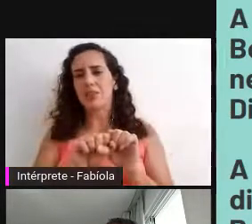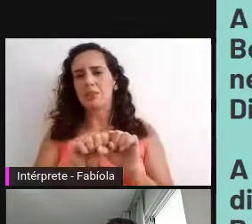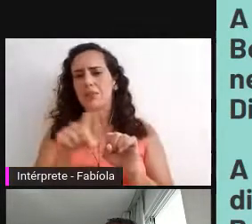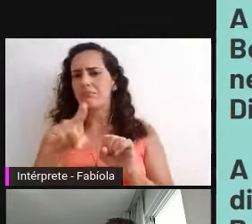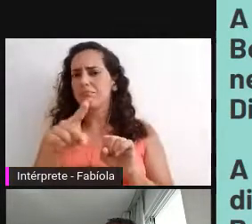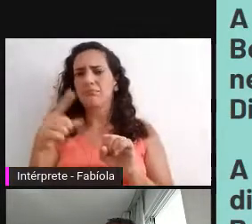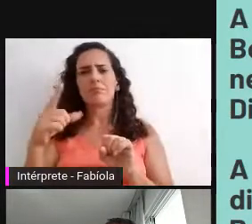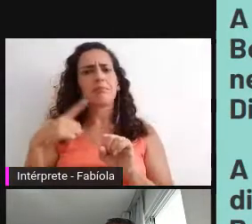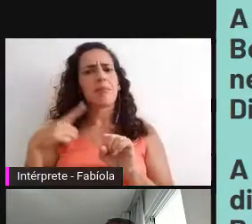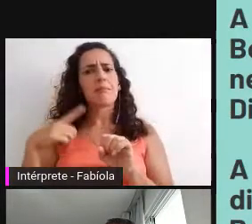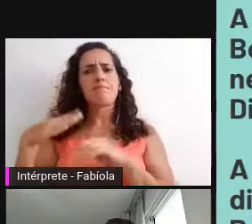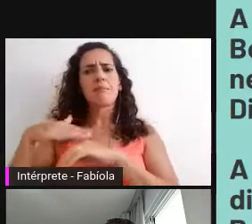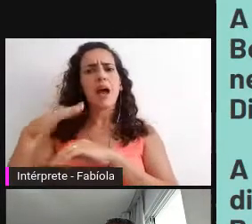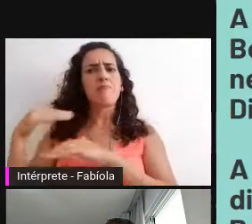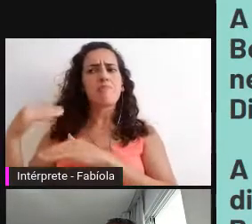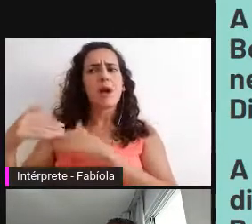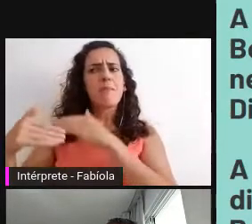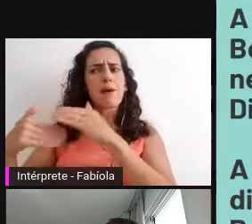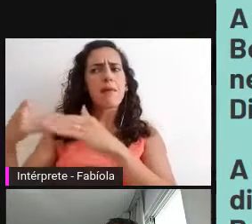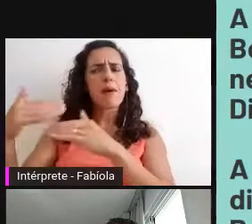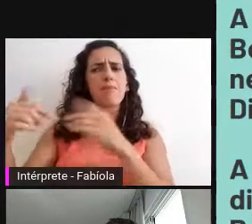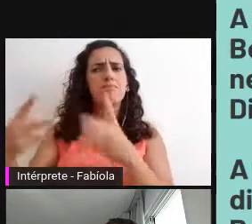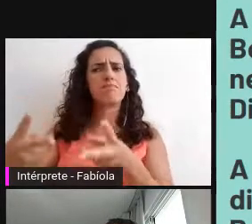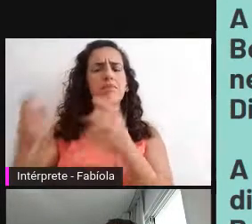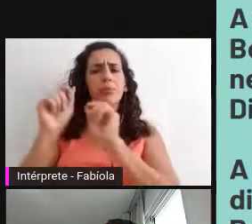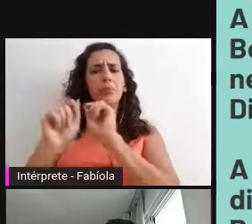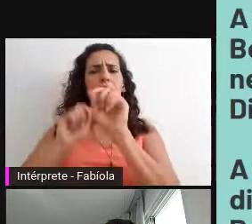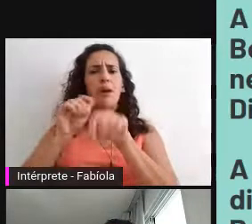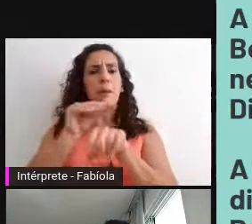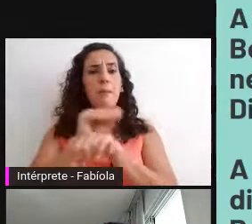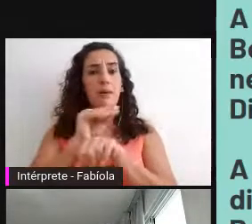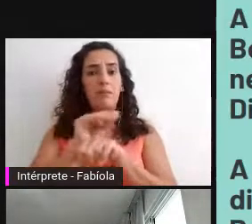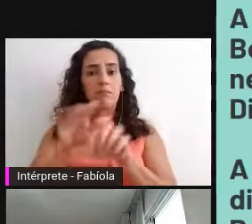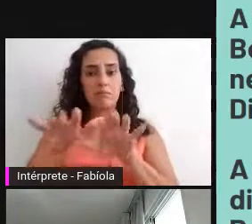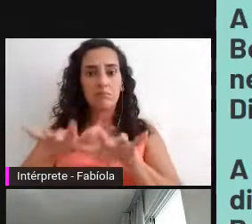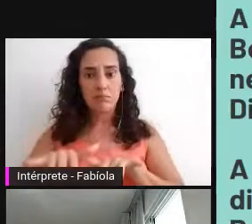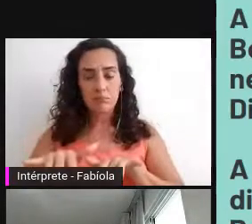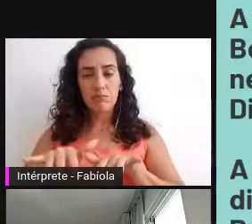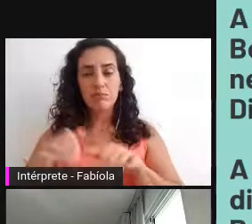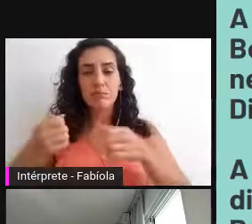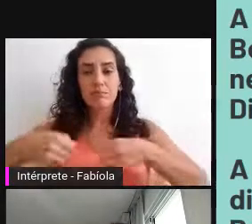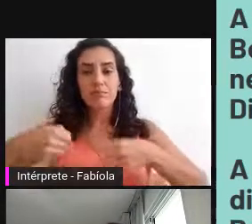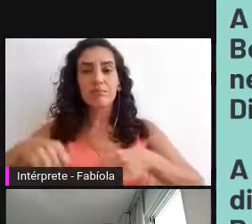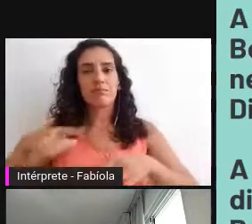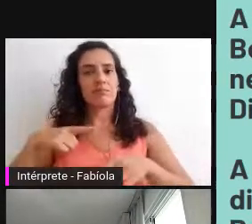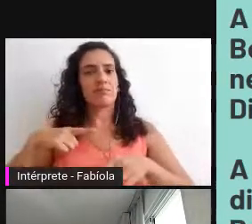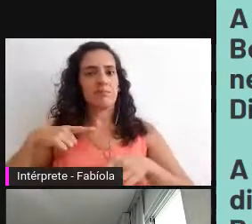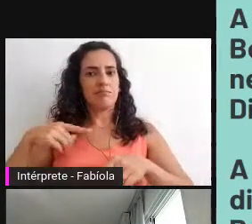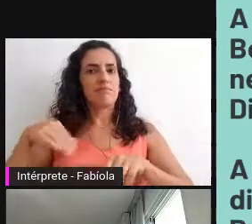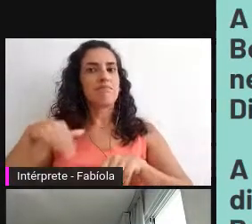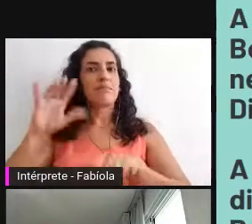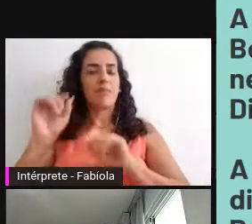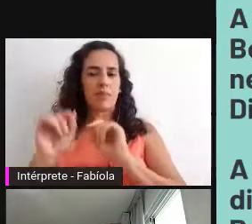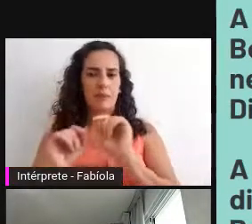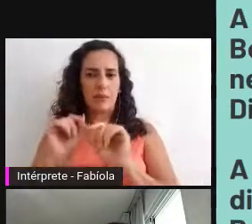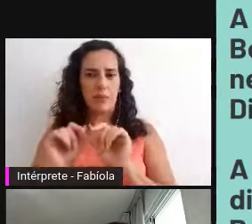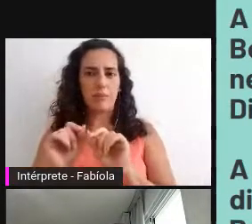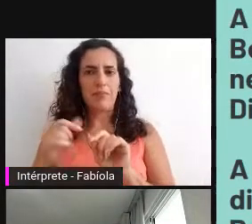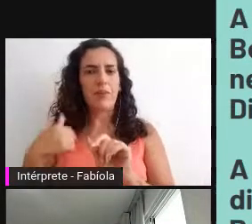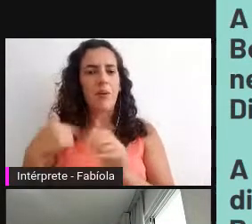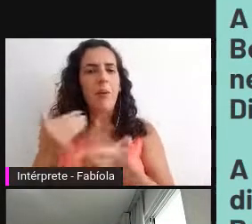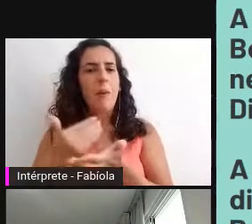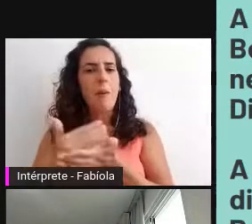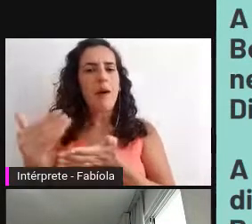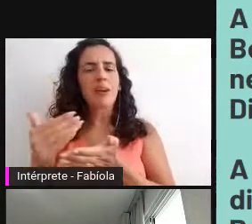se torna necessária na preservação digital. Quando eu começo a aplicar a abordagem da